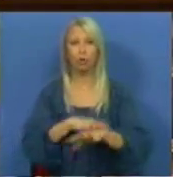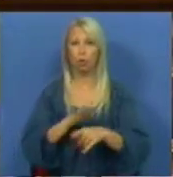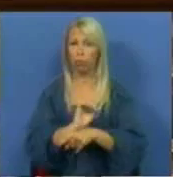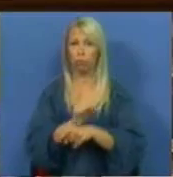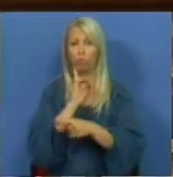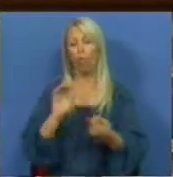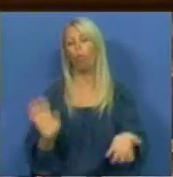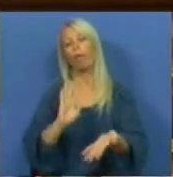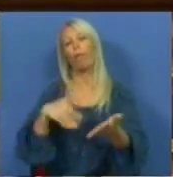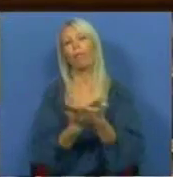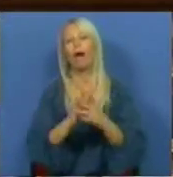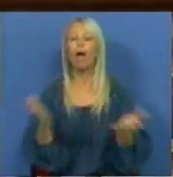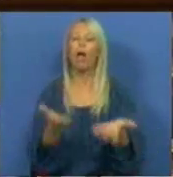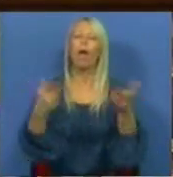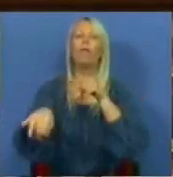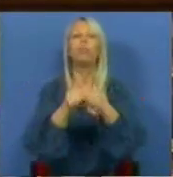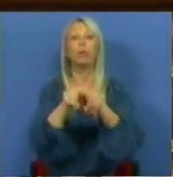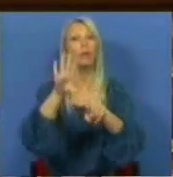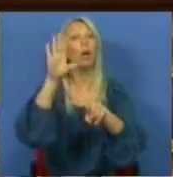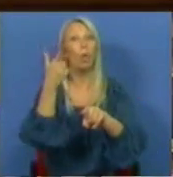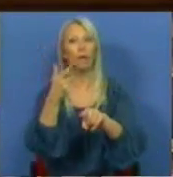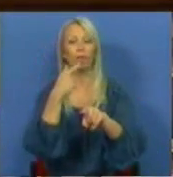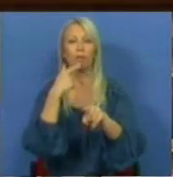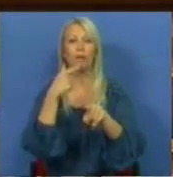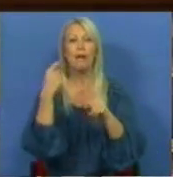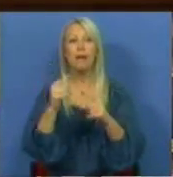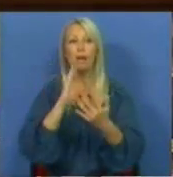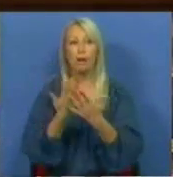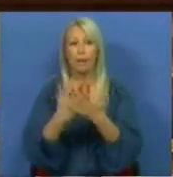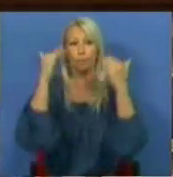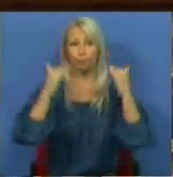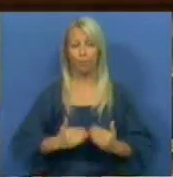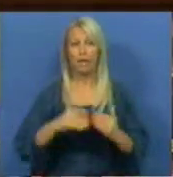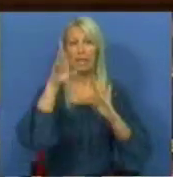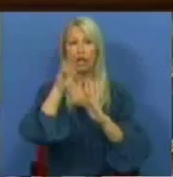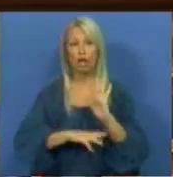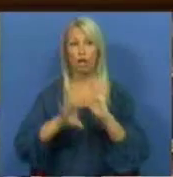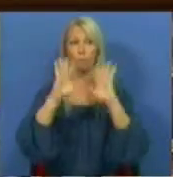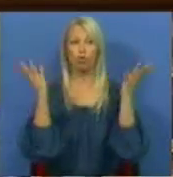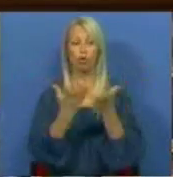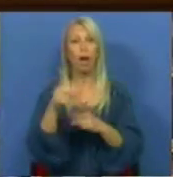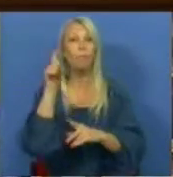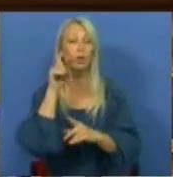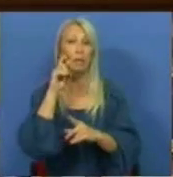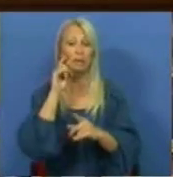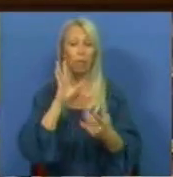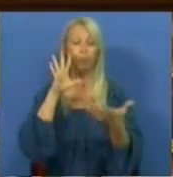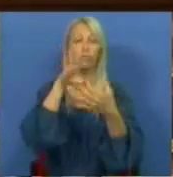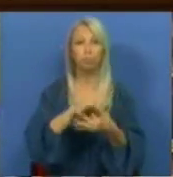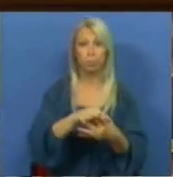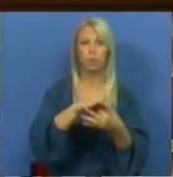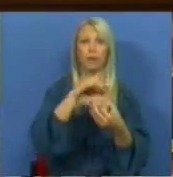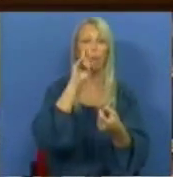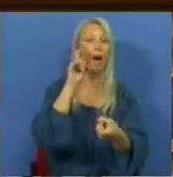ligeireza política quando se coloca em causa a diminuição dos regimes gerais de proteção aplicados à Reserva Agrícola